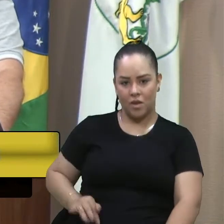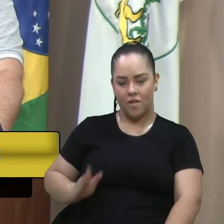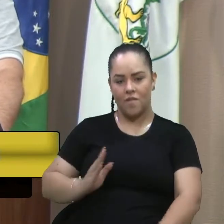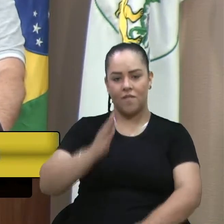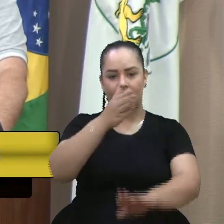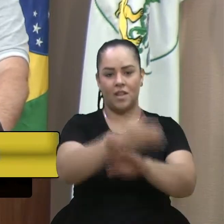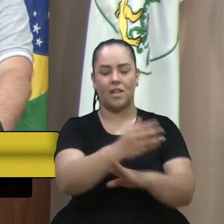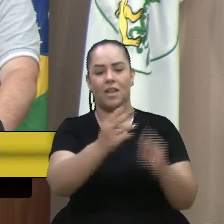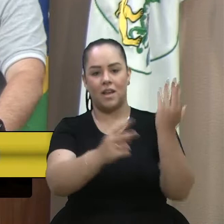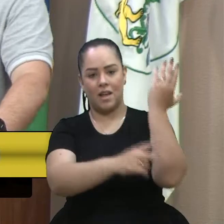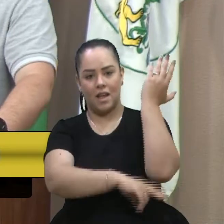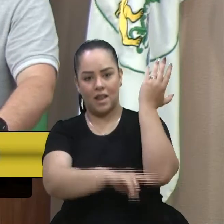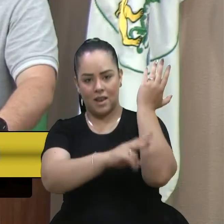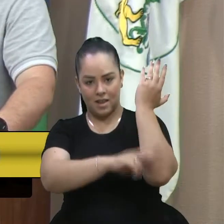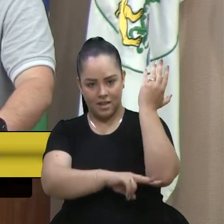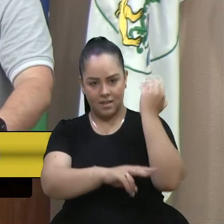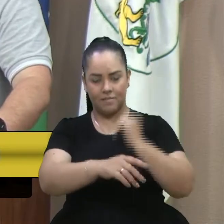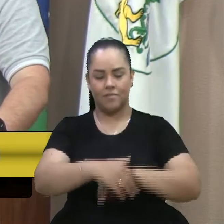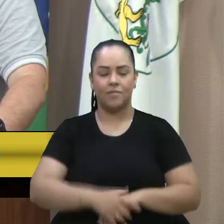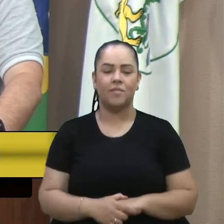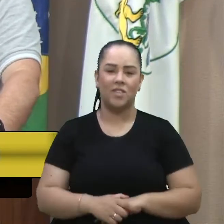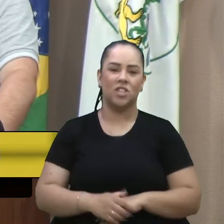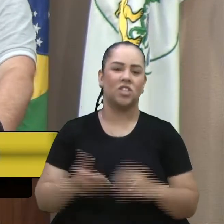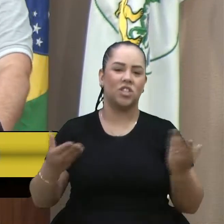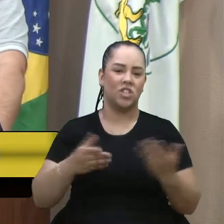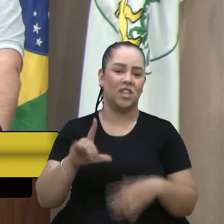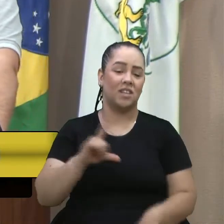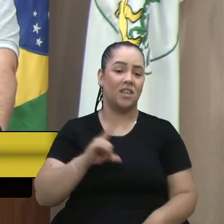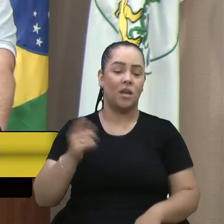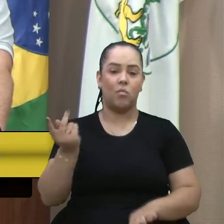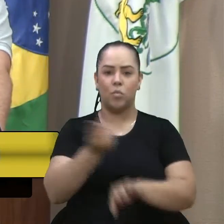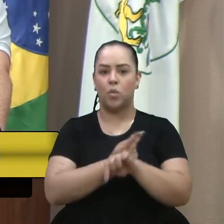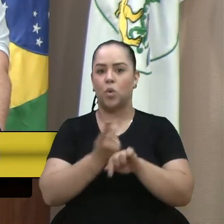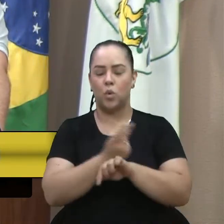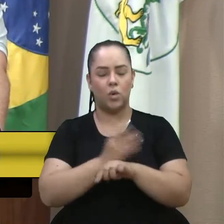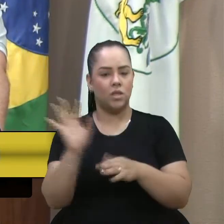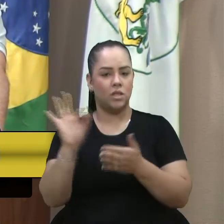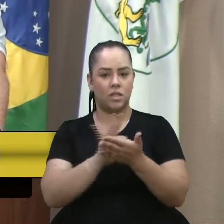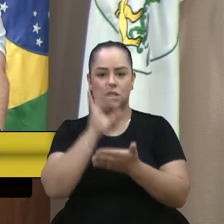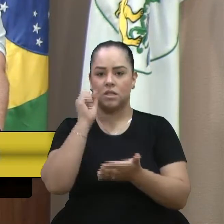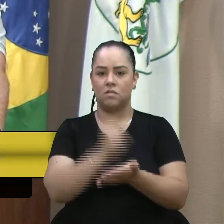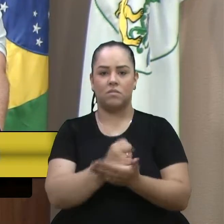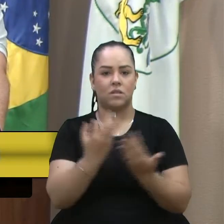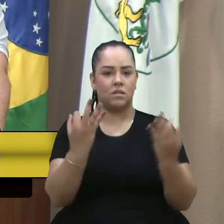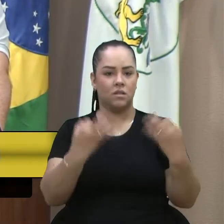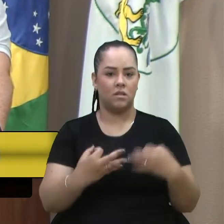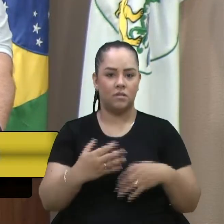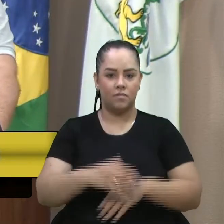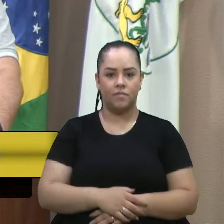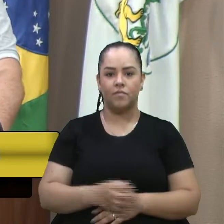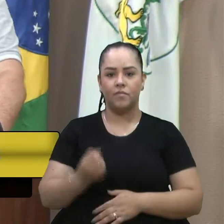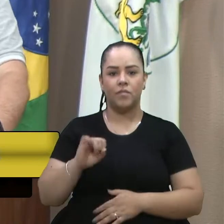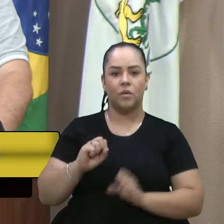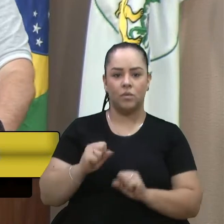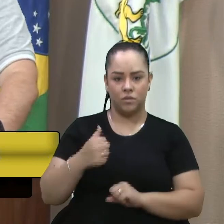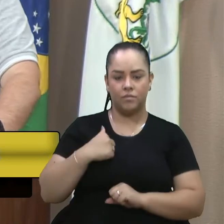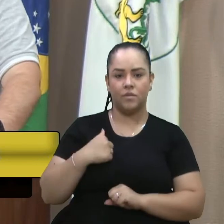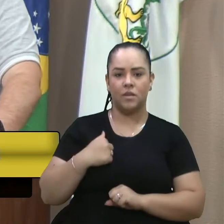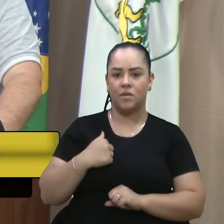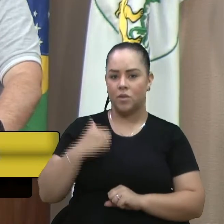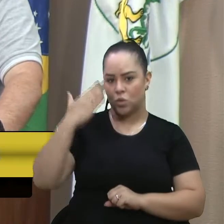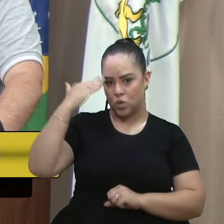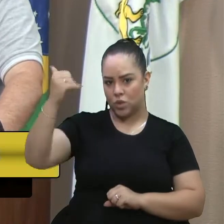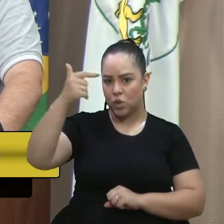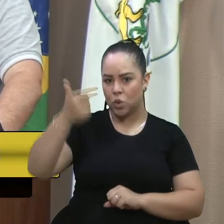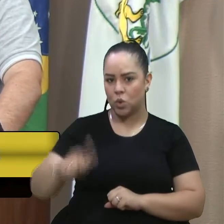percurso inverso. Já tem uma procura muito grande por inscrições. eu tenho certeza que vai ser um sucesso novamente